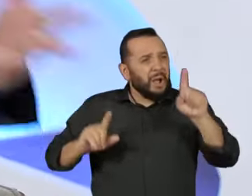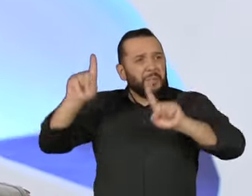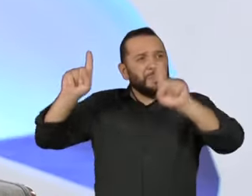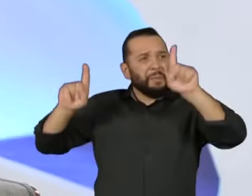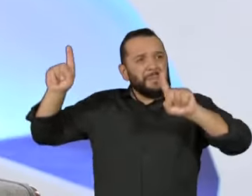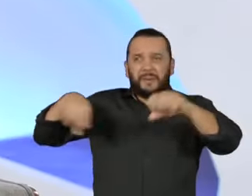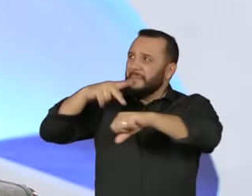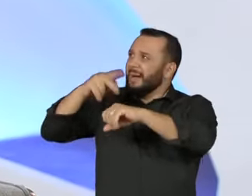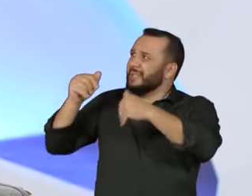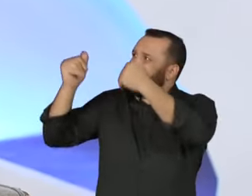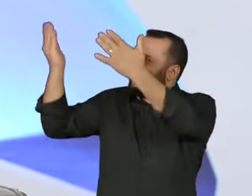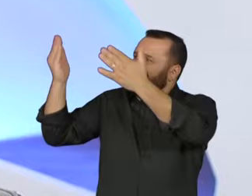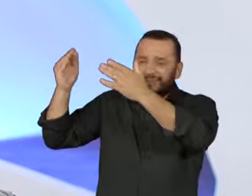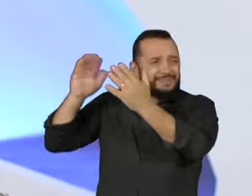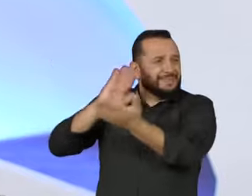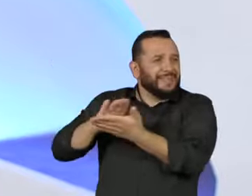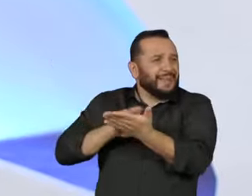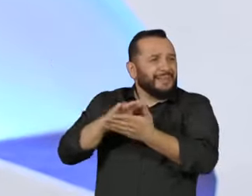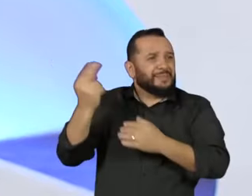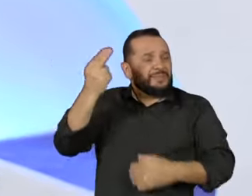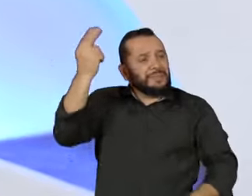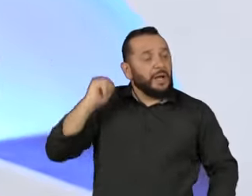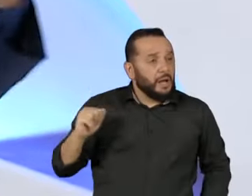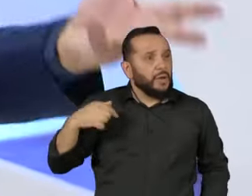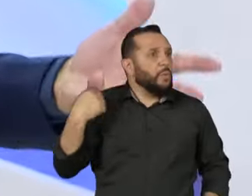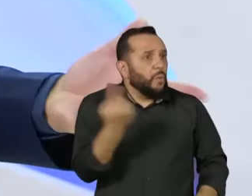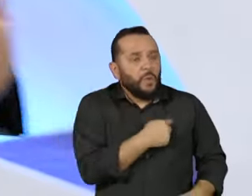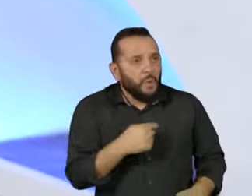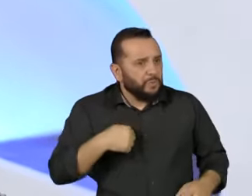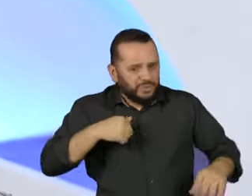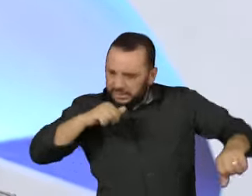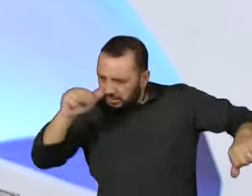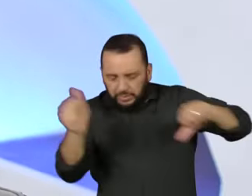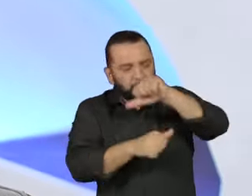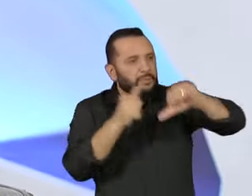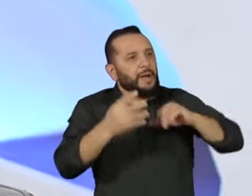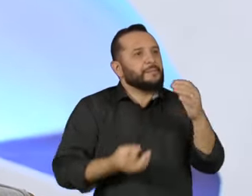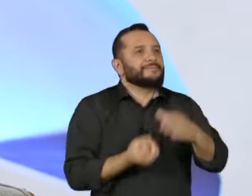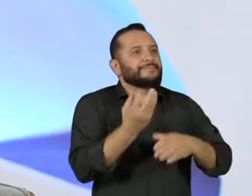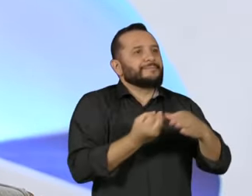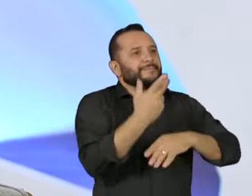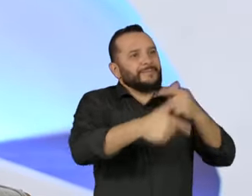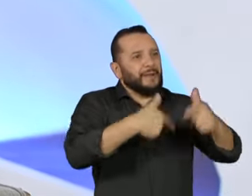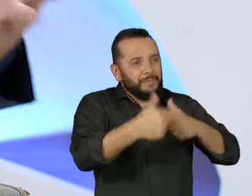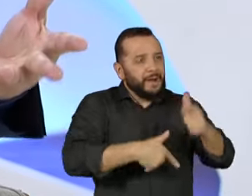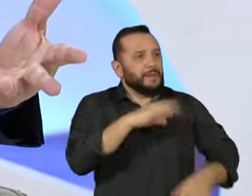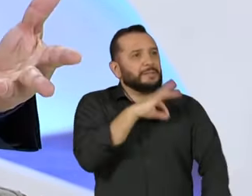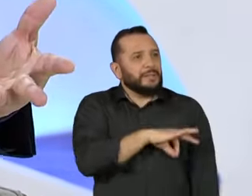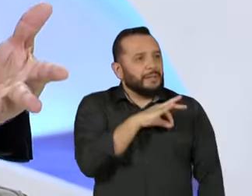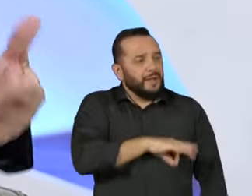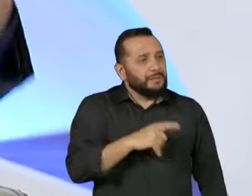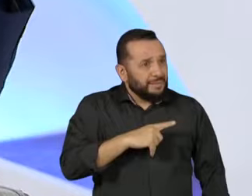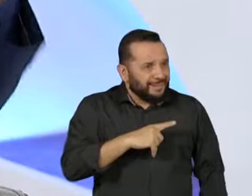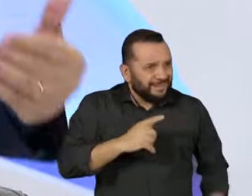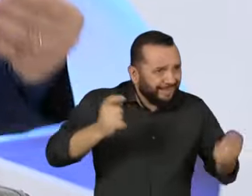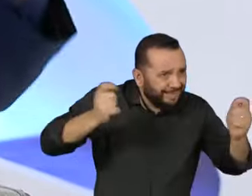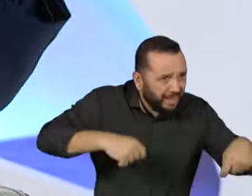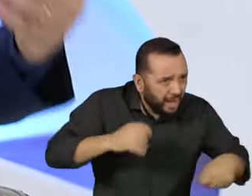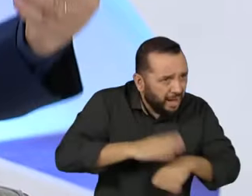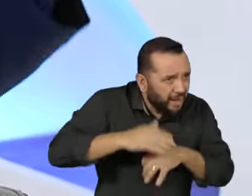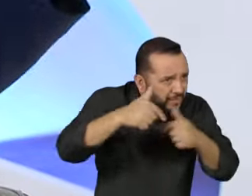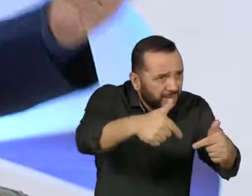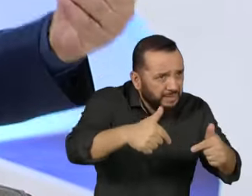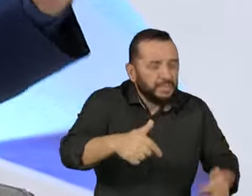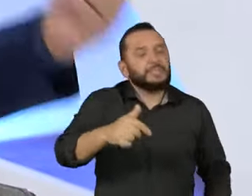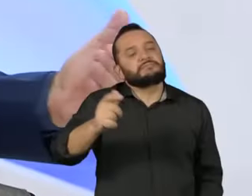mundo, numa fortaleza geradora de emprego e renda? Como é que a gente faz isso? Tem como fazer? Porque é esse